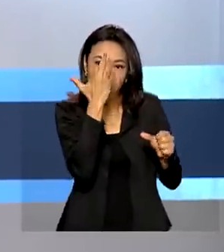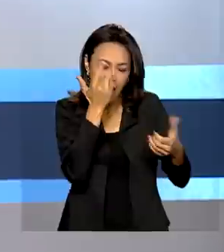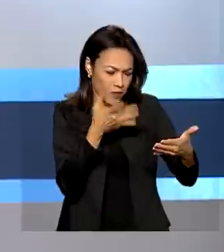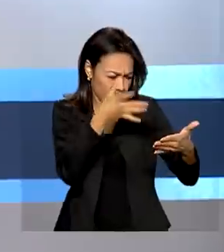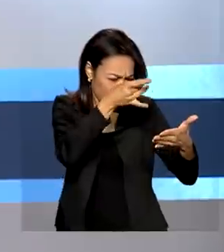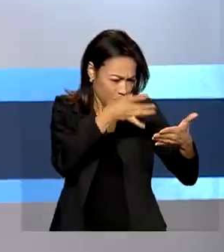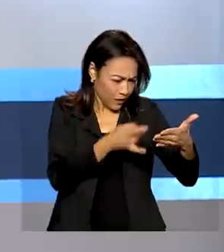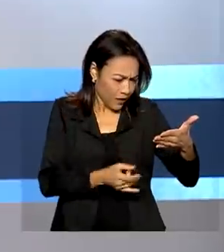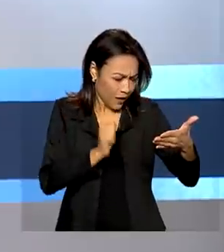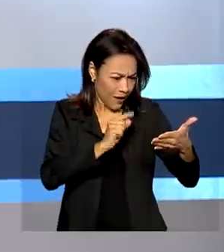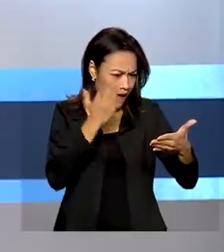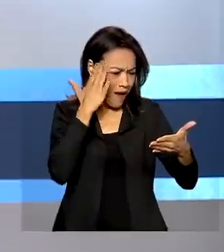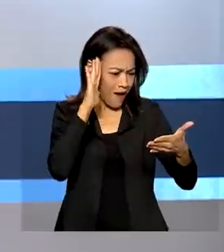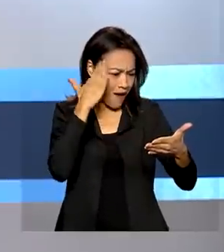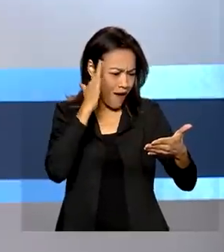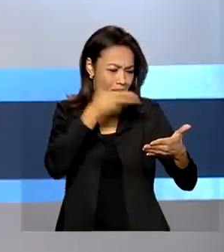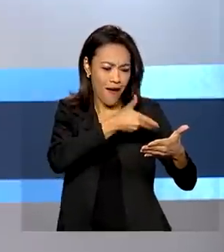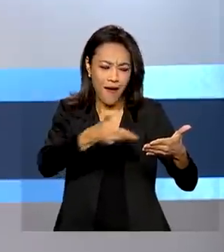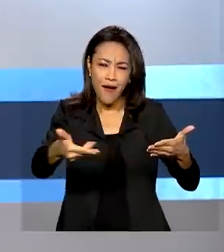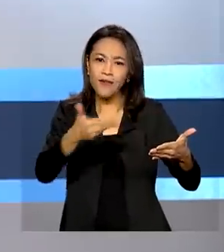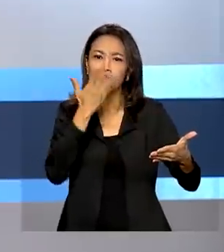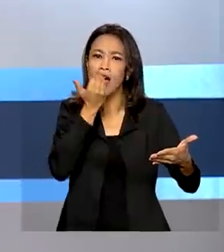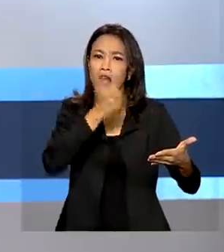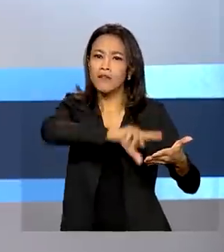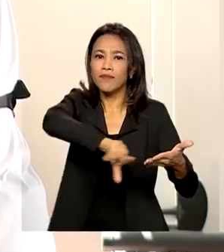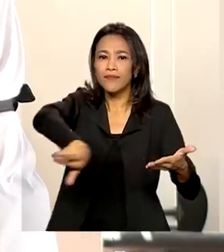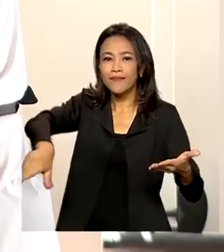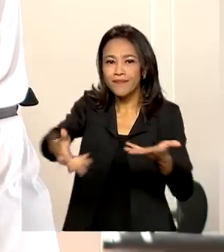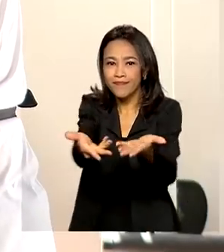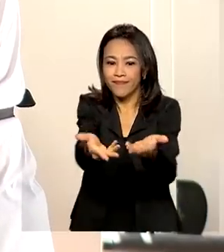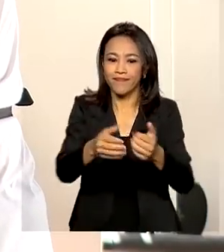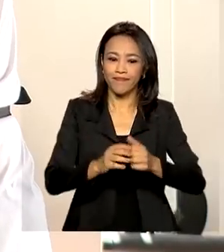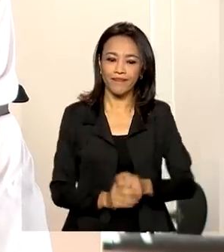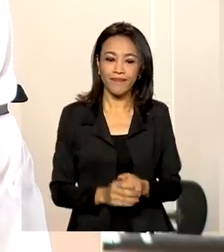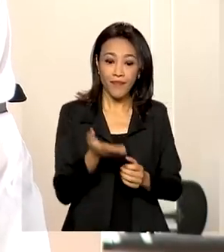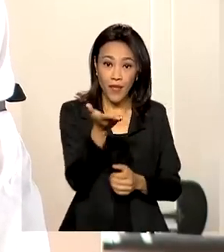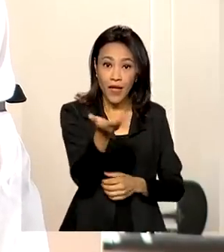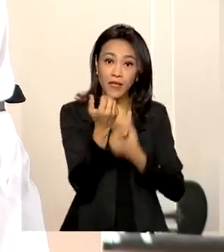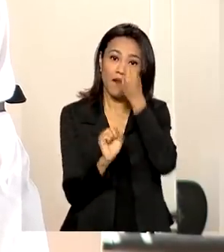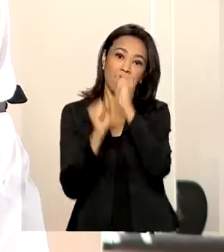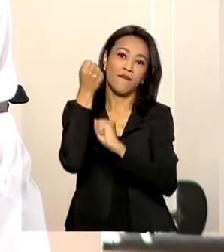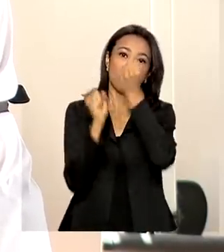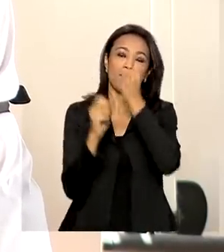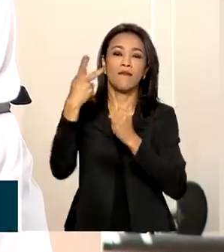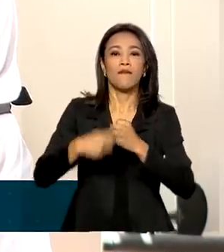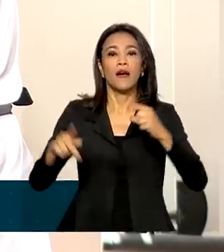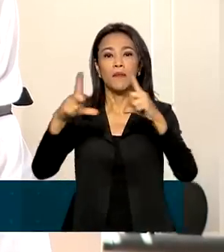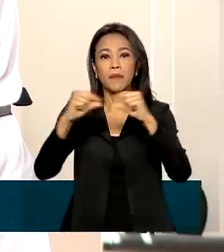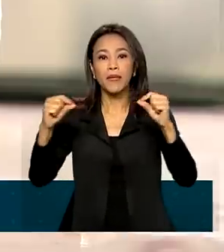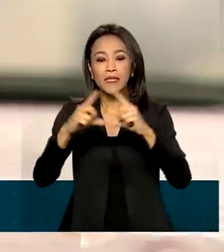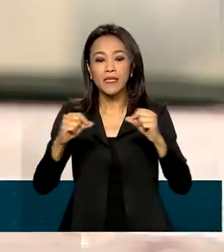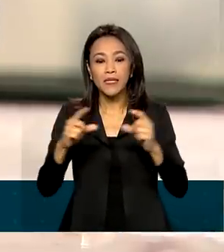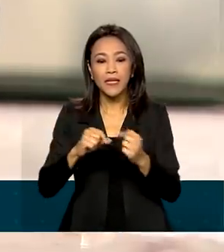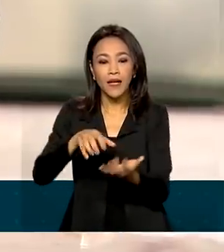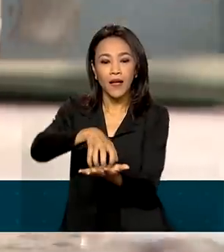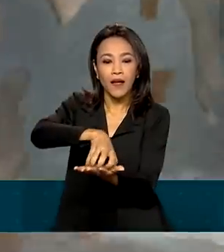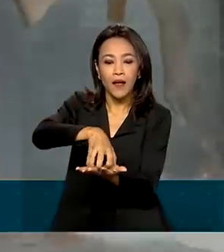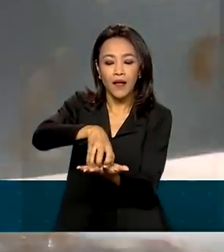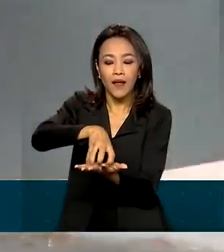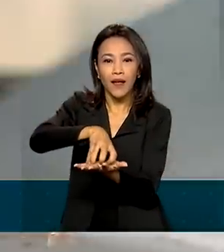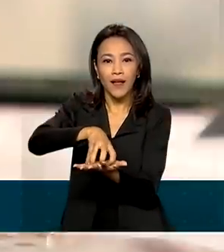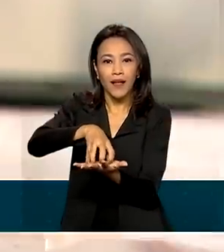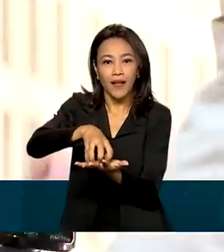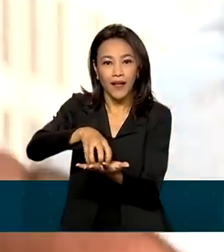valor nutricional e energético dos alimentos. Essa fábrica em Brasília produz geleias à base de